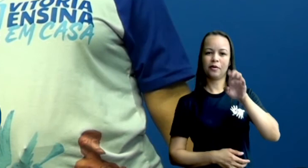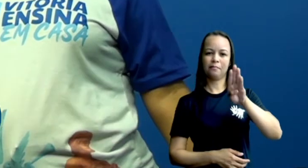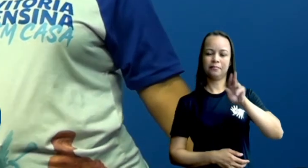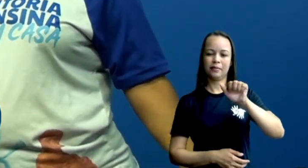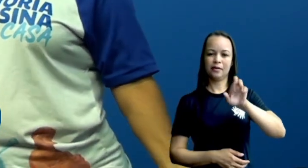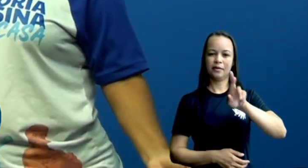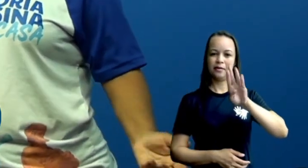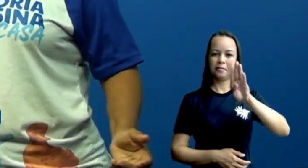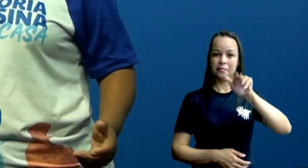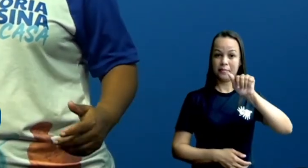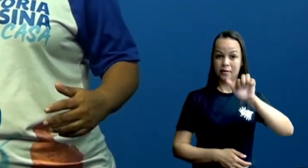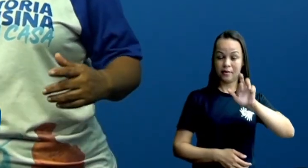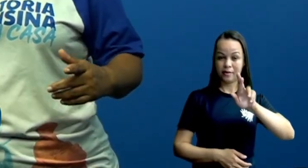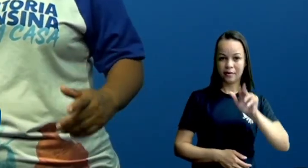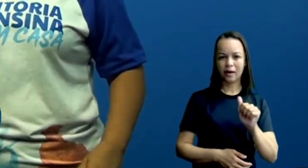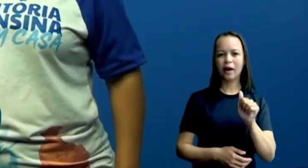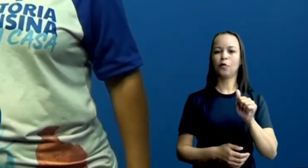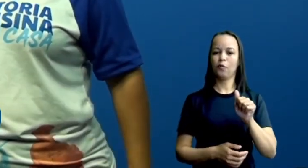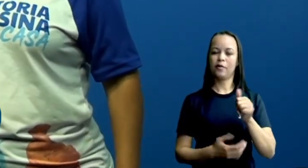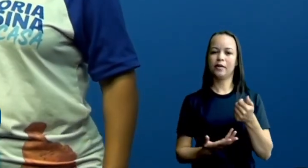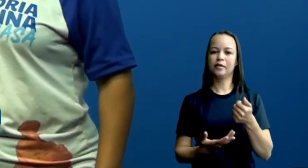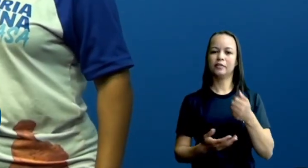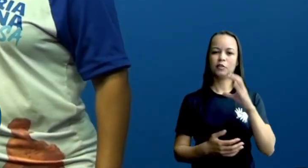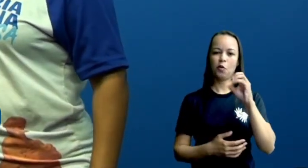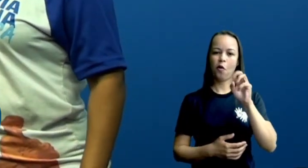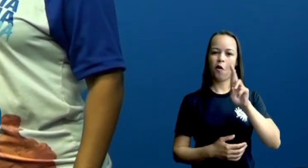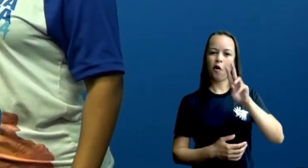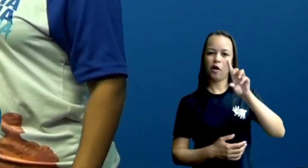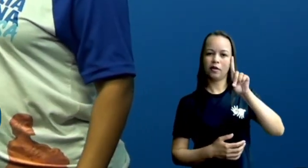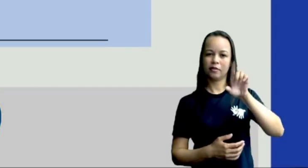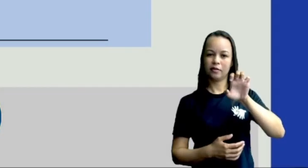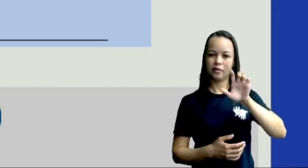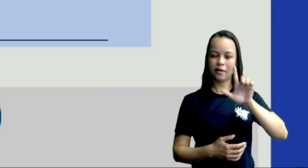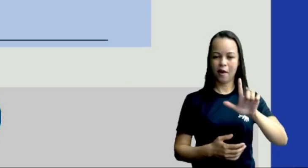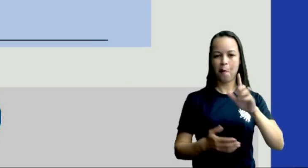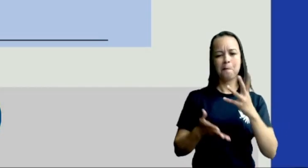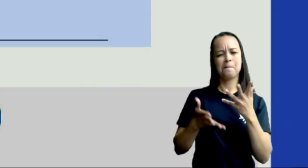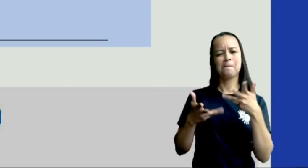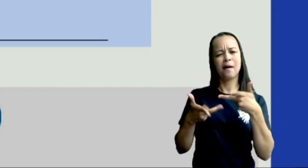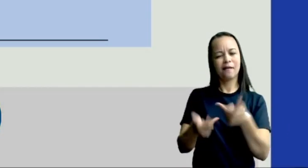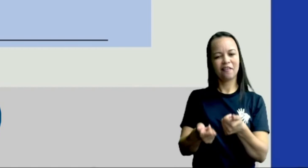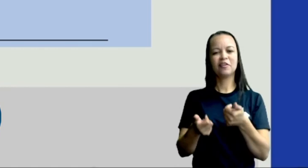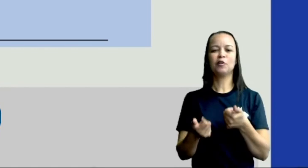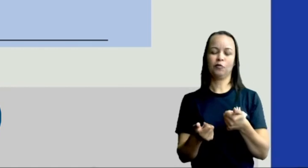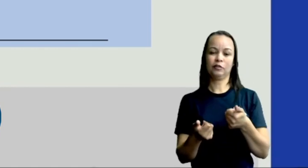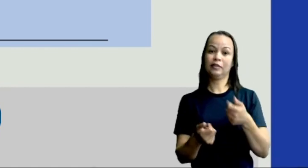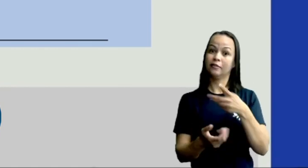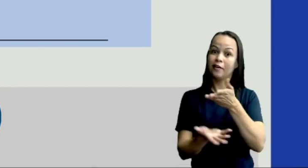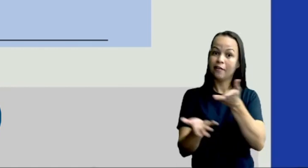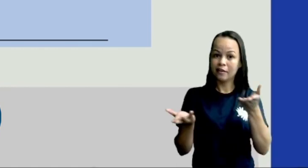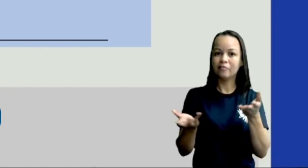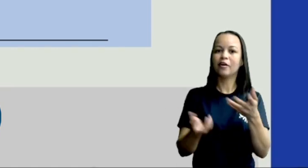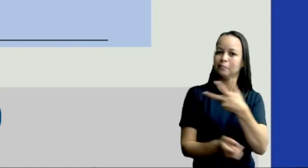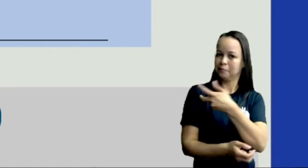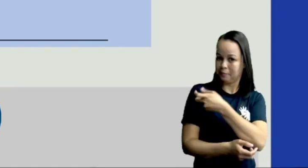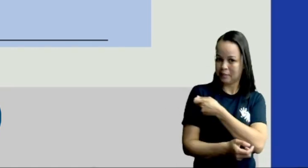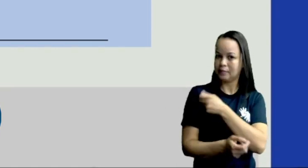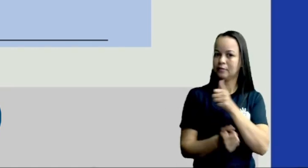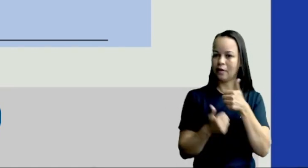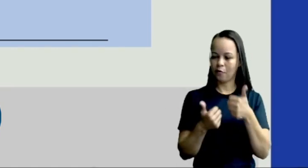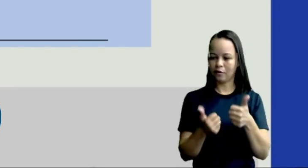esse cordão maravilhoso e aí gente vamos se vacinar? Agora nós vamos para as atividades.